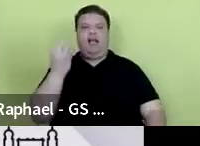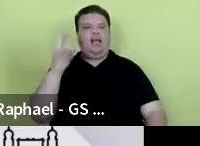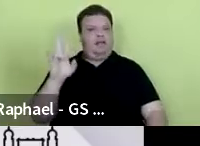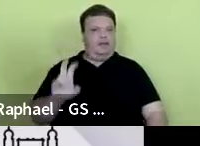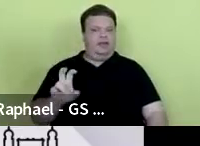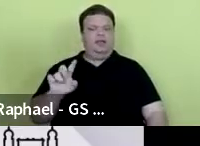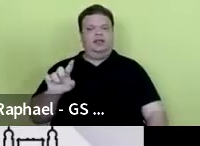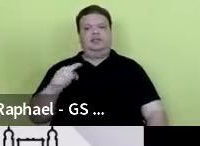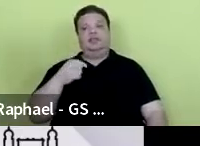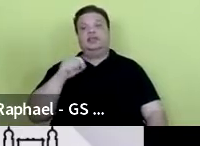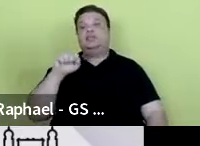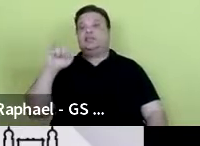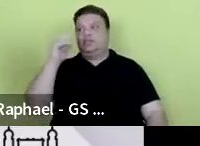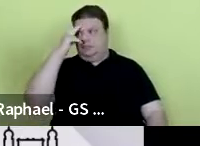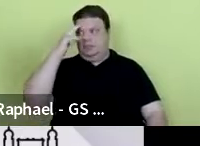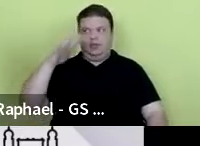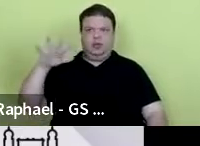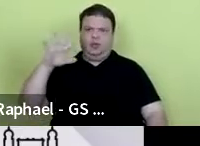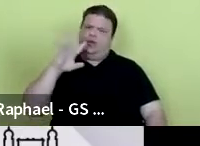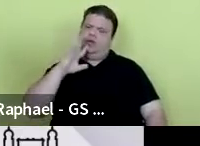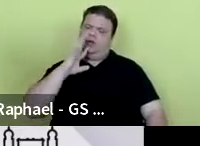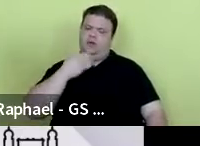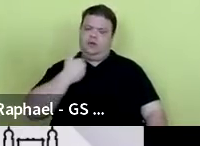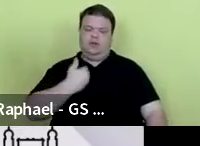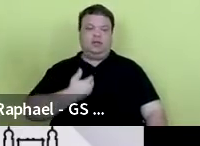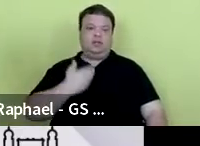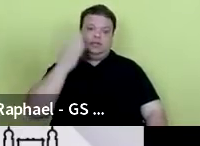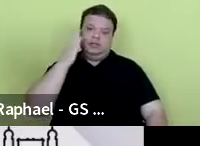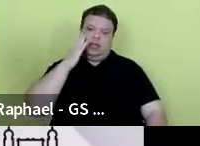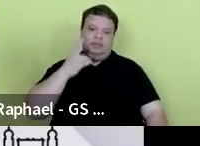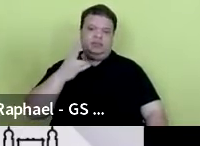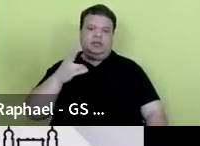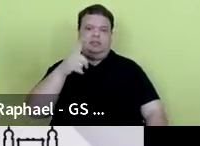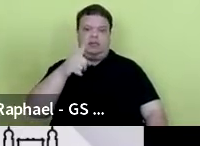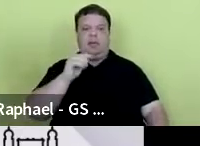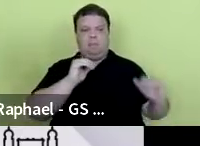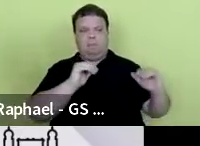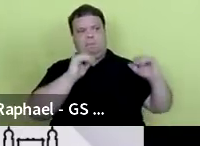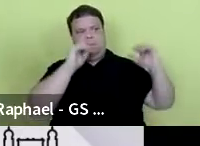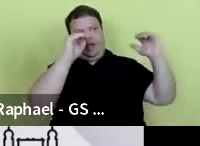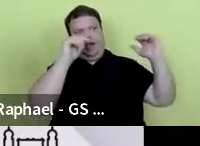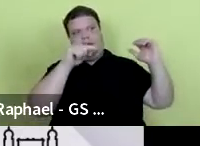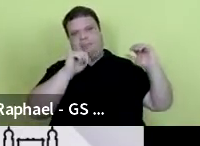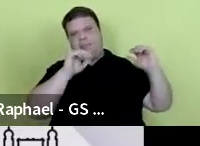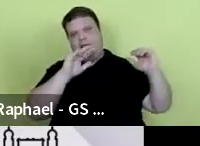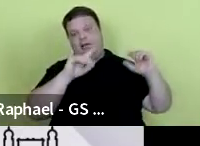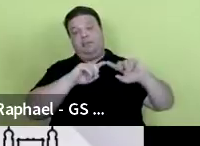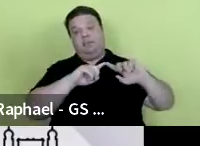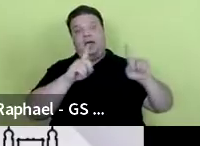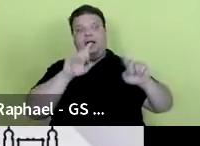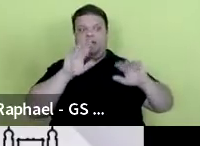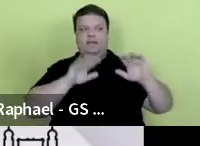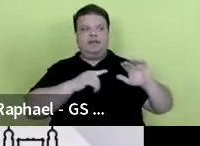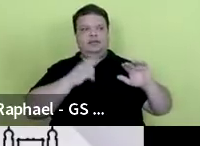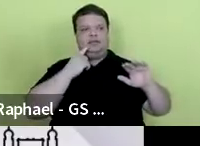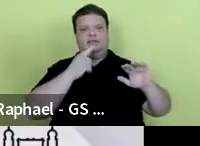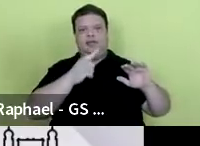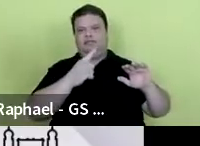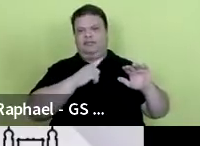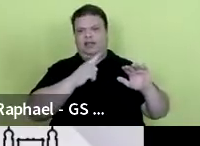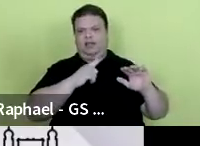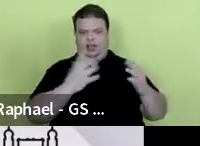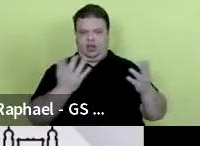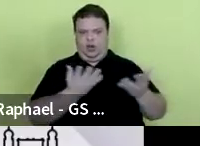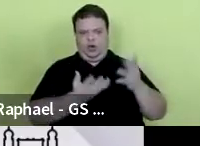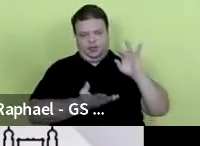quem me conhece, trabalha com isso, sabe que eu fico colocando sempre a barra muito lá no alto, mas, às vezes, o que está realmente hoje